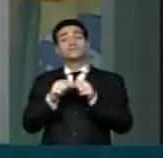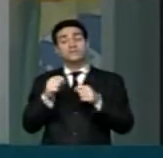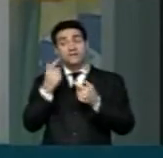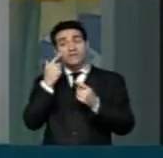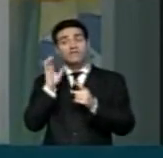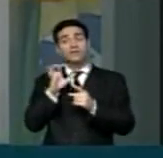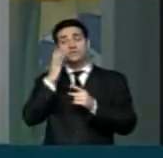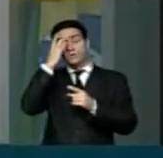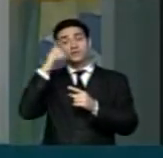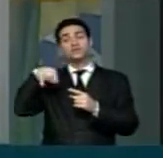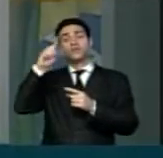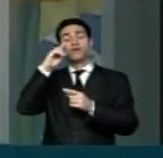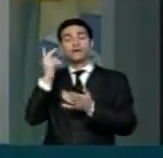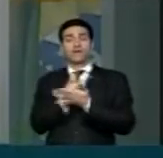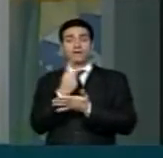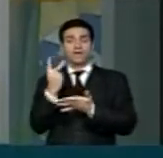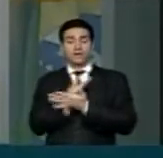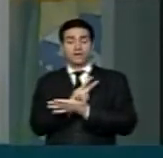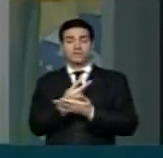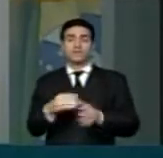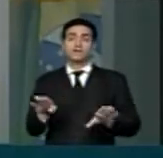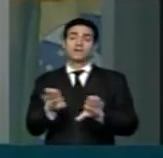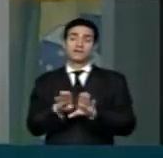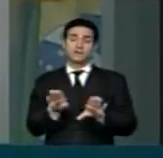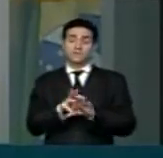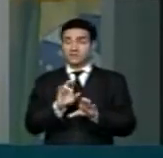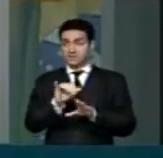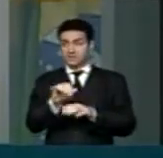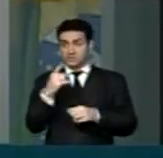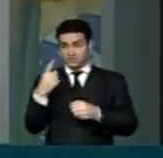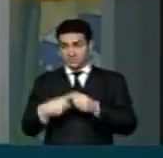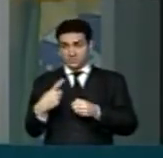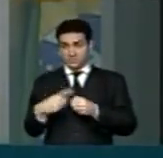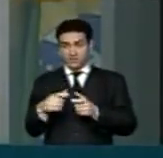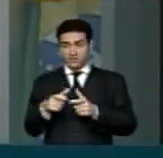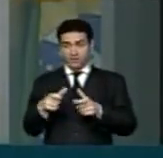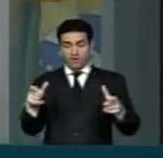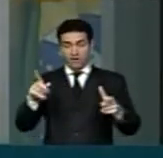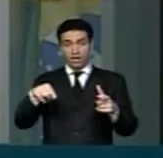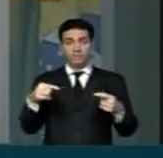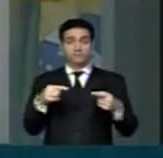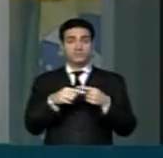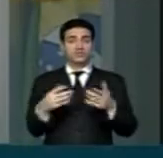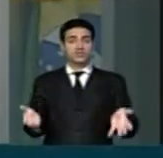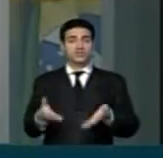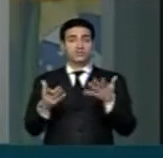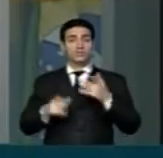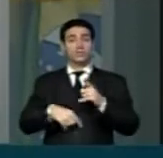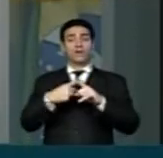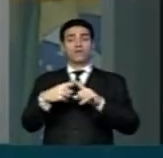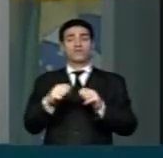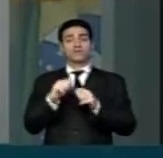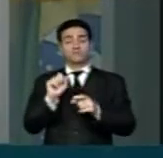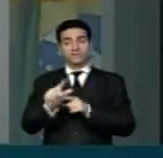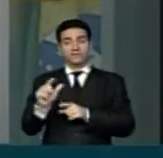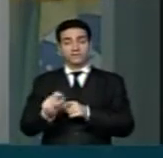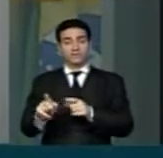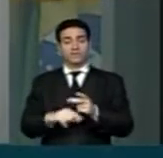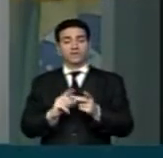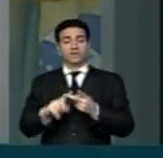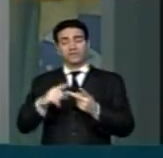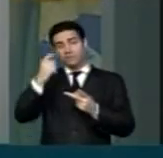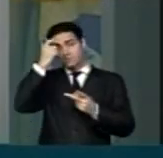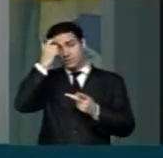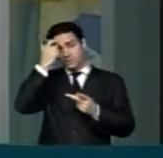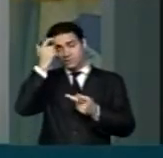ao erro. Também tem um componente, quando a cidade é maior, de ser um estímulo a financiamento, a perspectiva